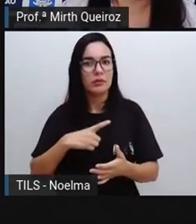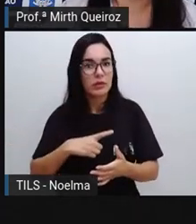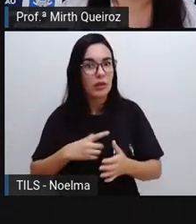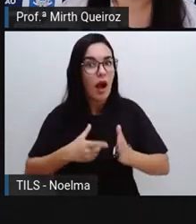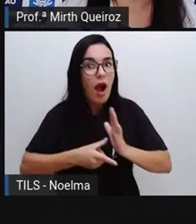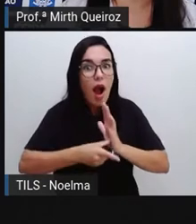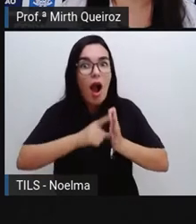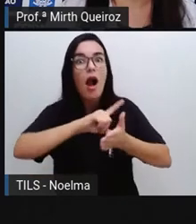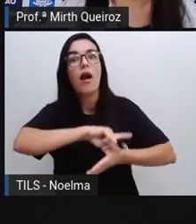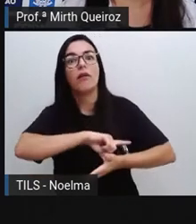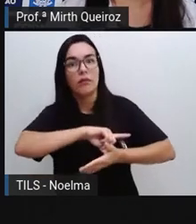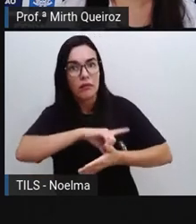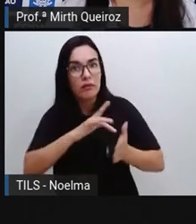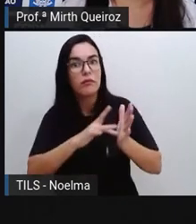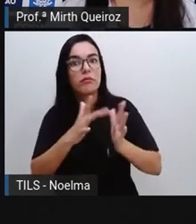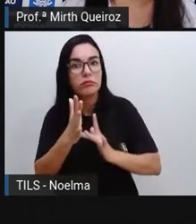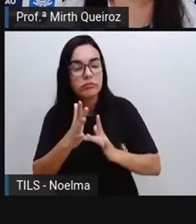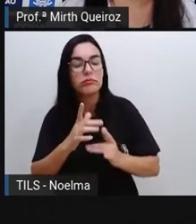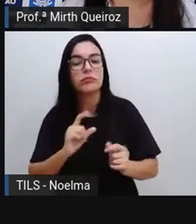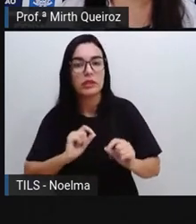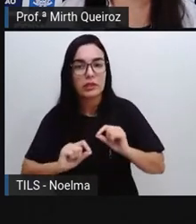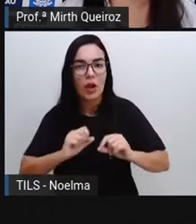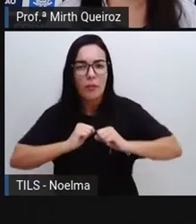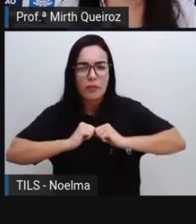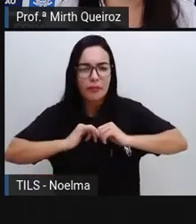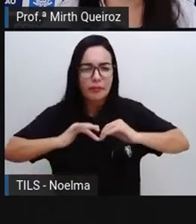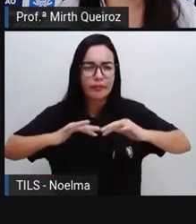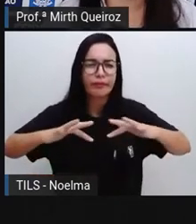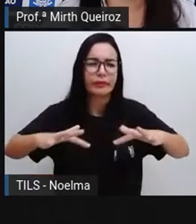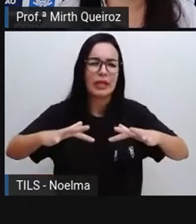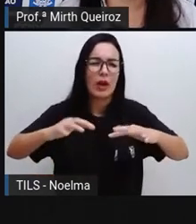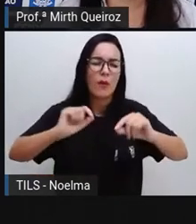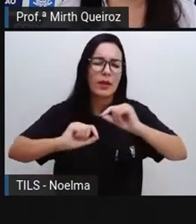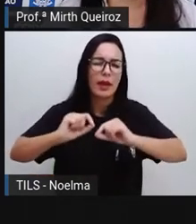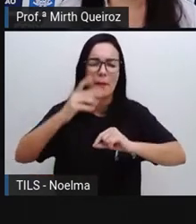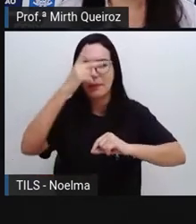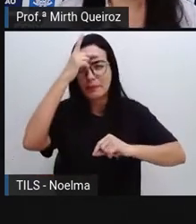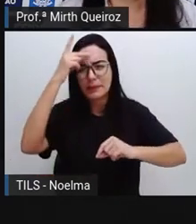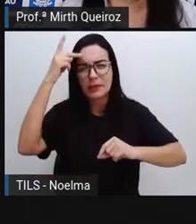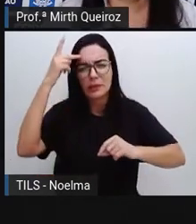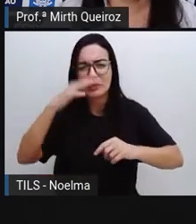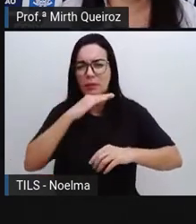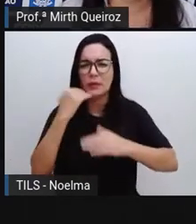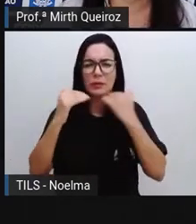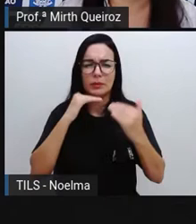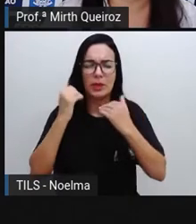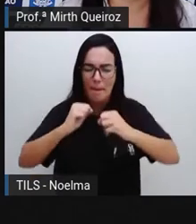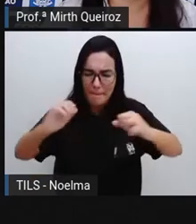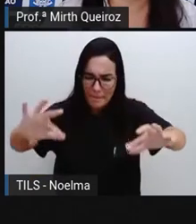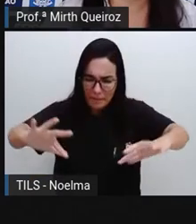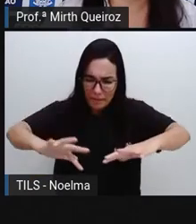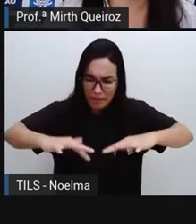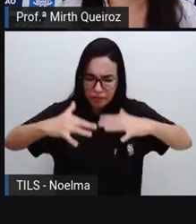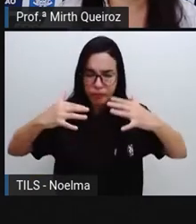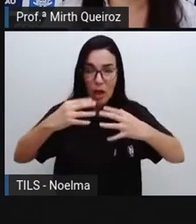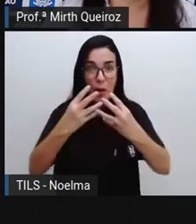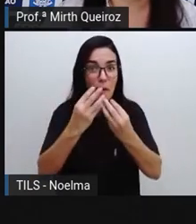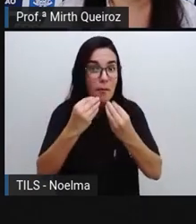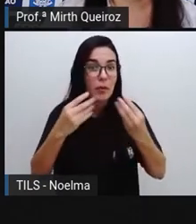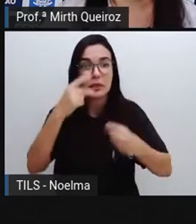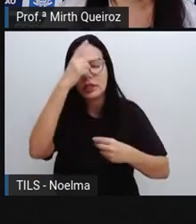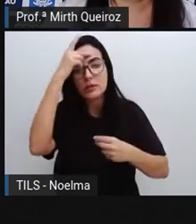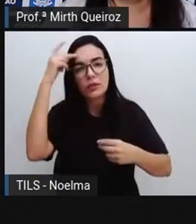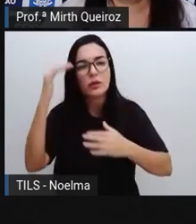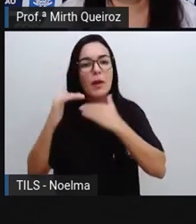mesmo, antes de Cristo. E que dizimou diversas populações, né? Grande quantidade de pessoas